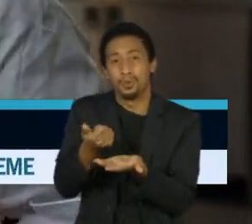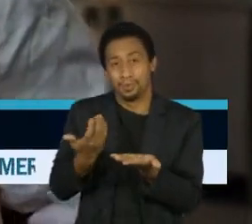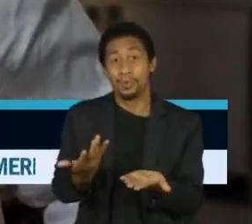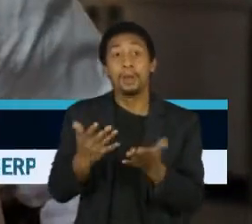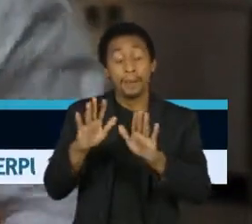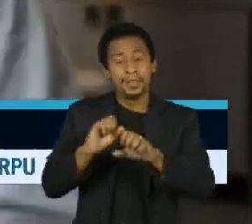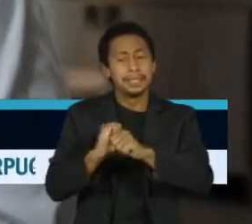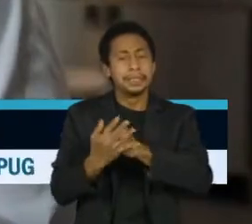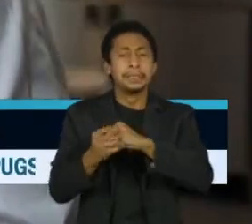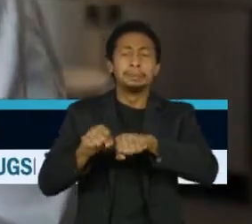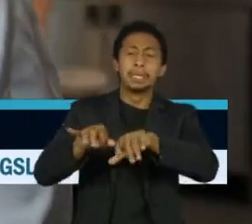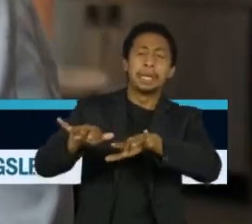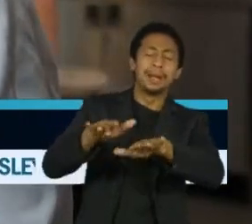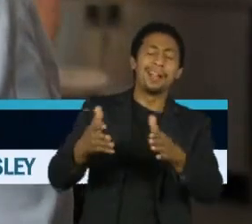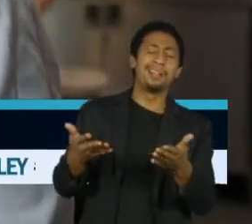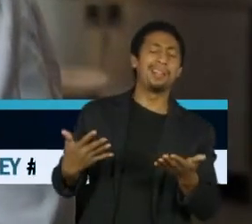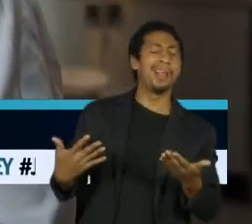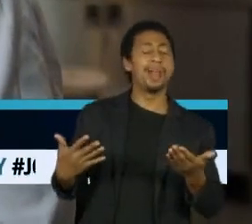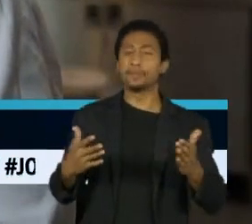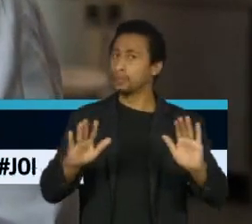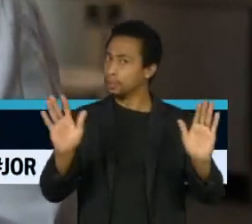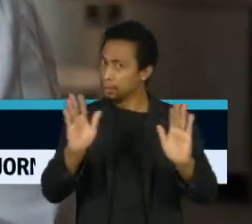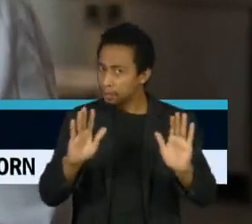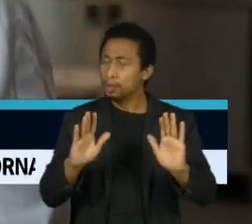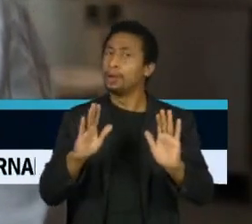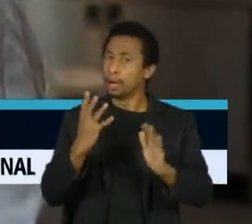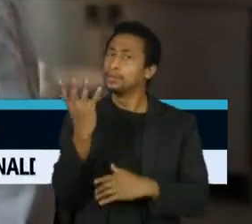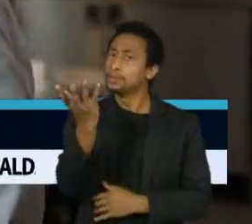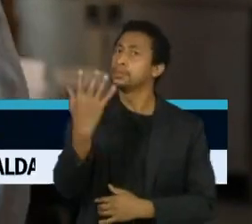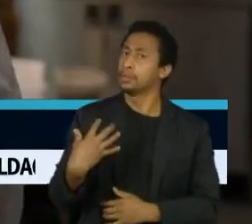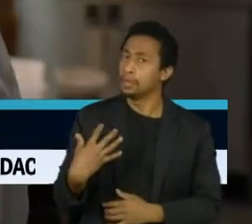mais branda do que as demais deve ser deixada de lado.